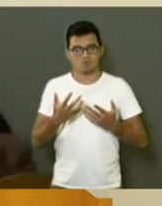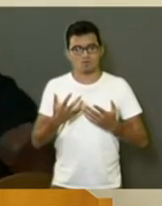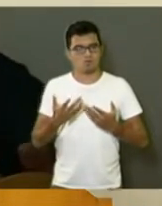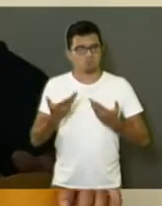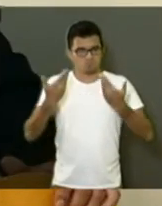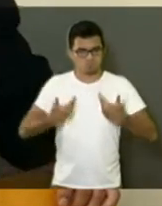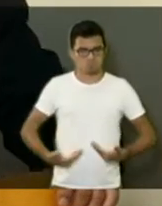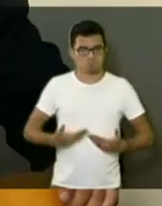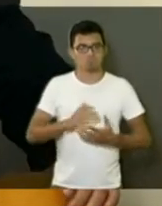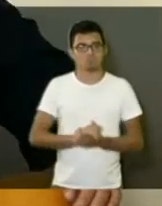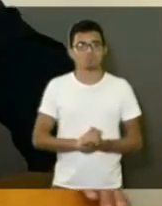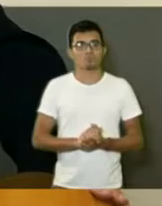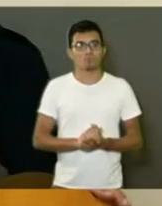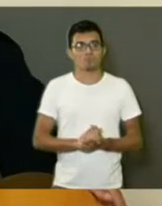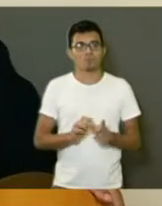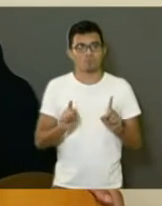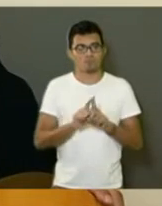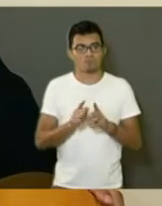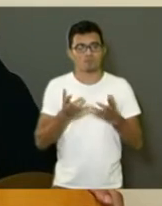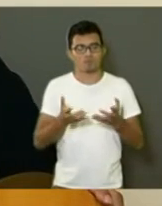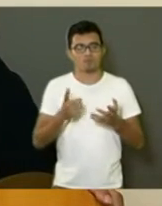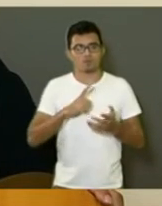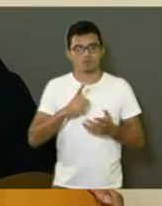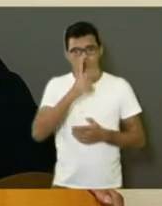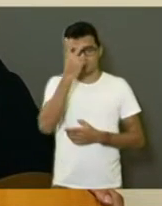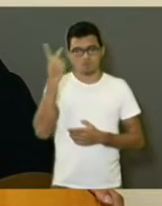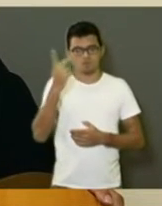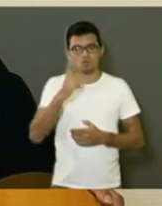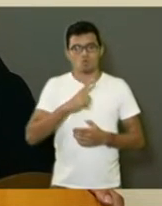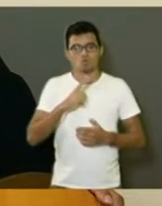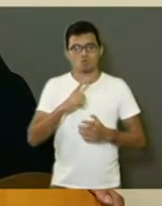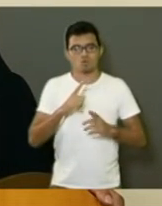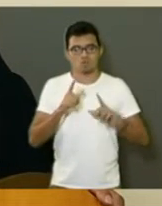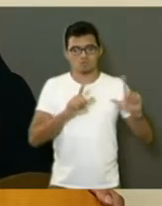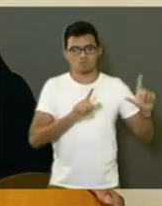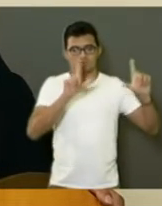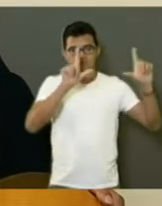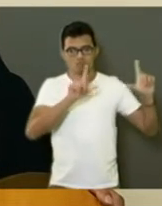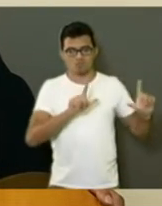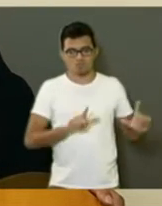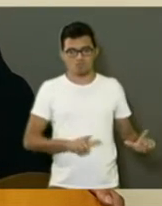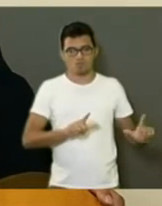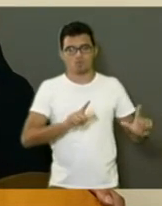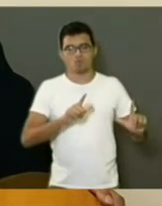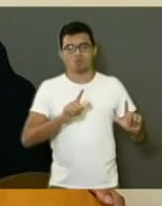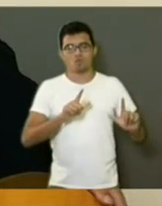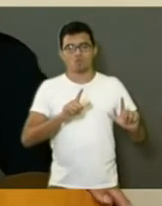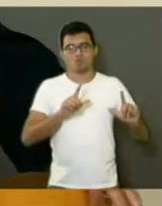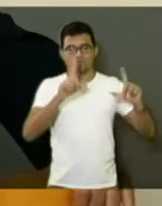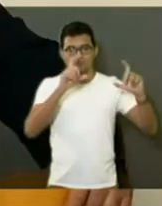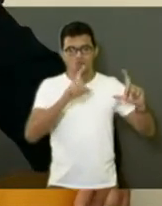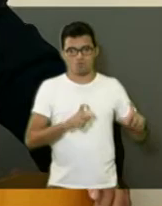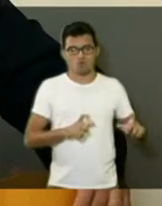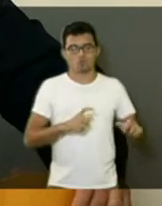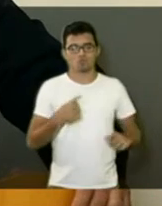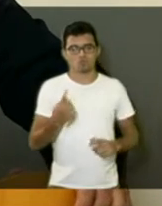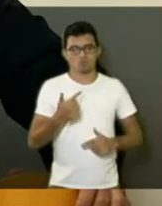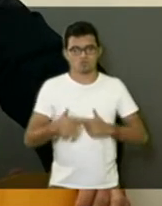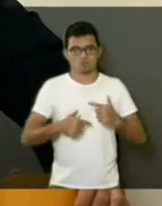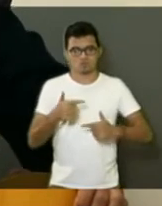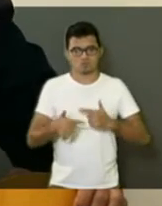um pouco, também gostaria que o pessoal da imprensa colocasse umas fotos que a gente preparou também um pouco do nosso trabalho.